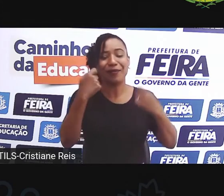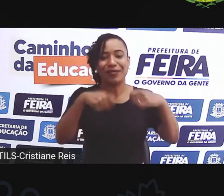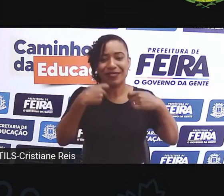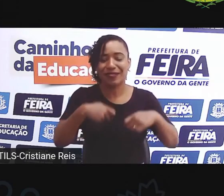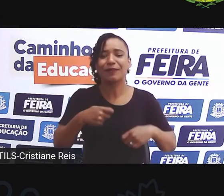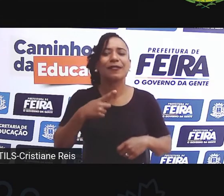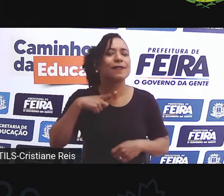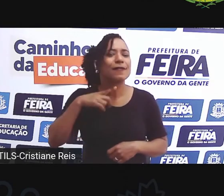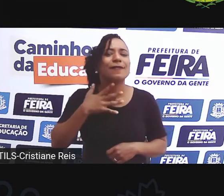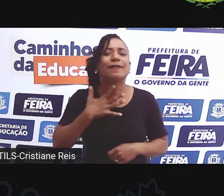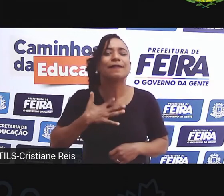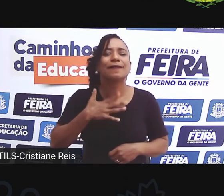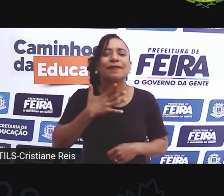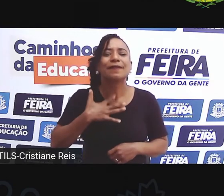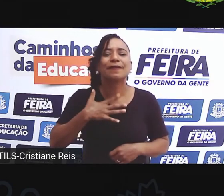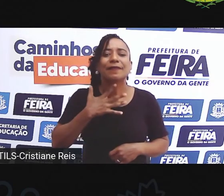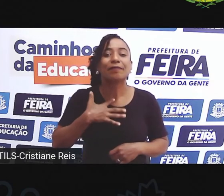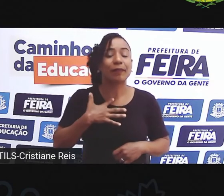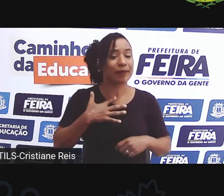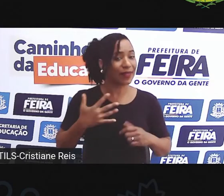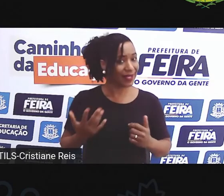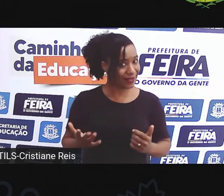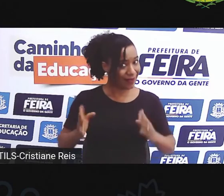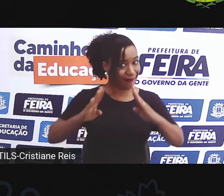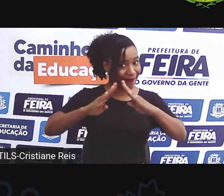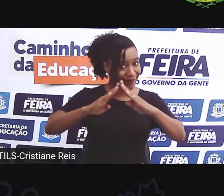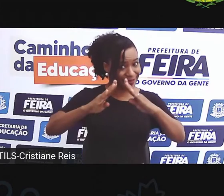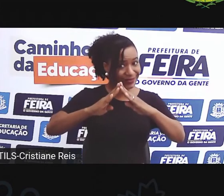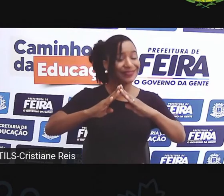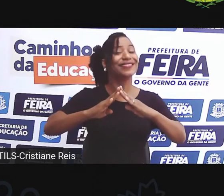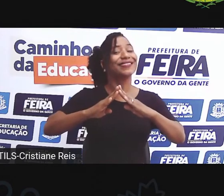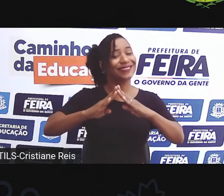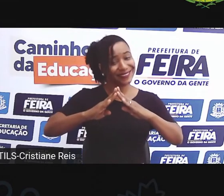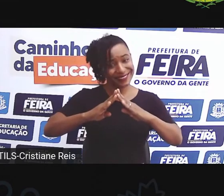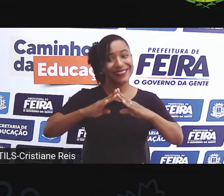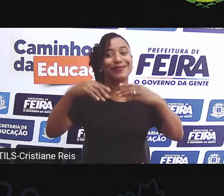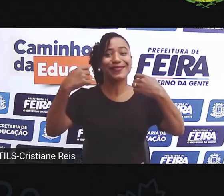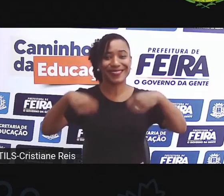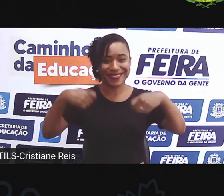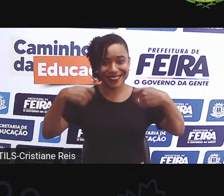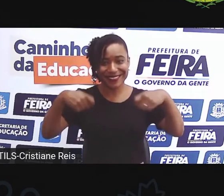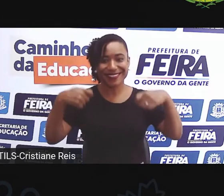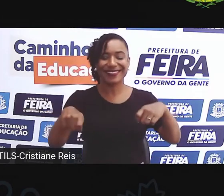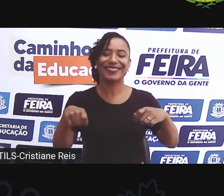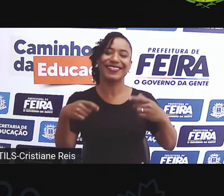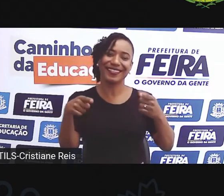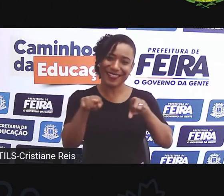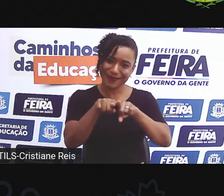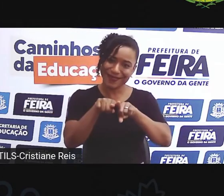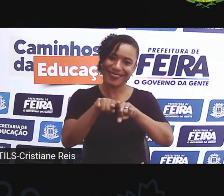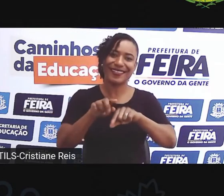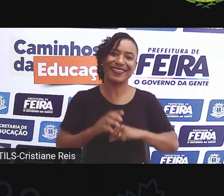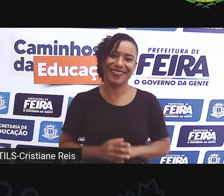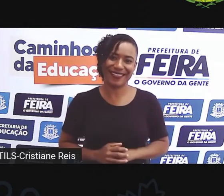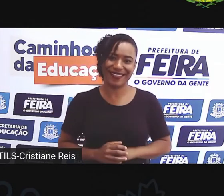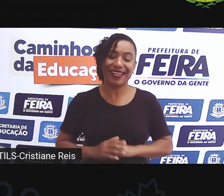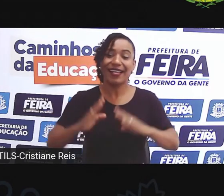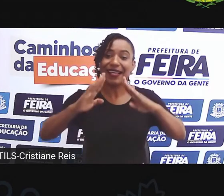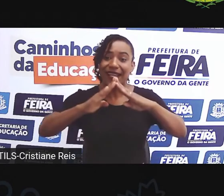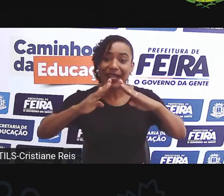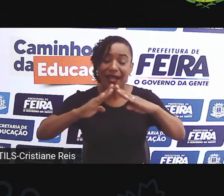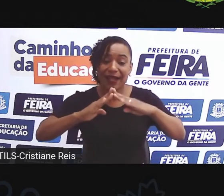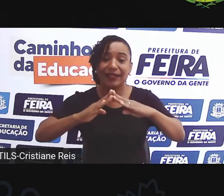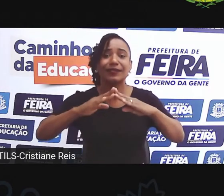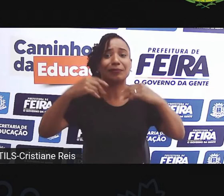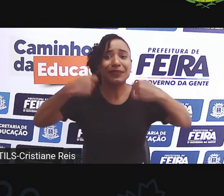água. E na nossa casa? Ai, quantas coisas nós fazemos em nossa casa que precisamos da